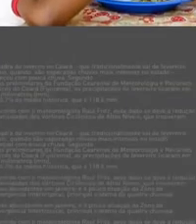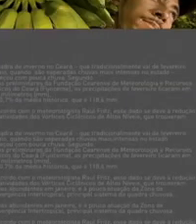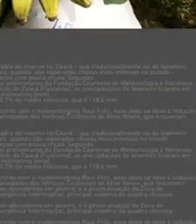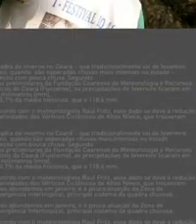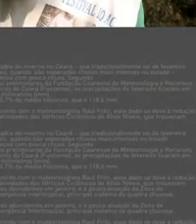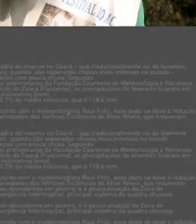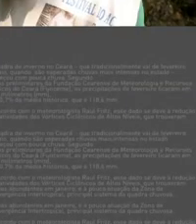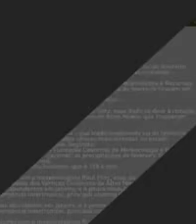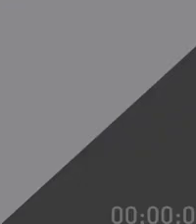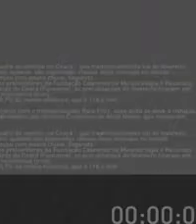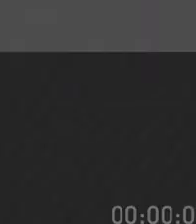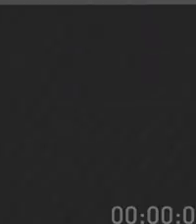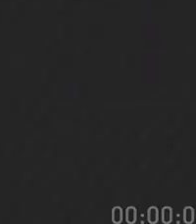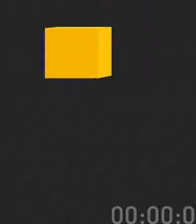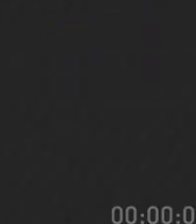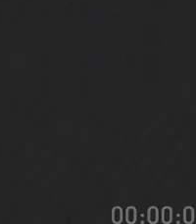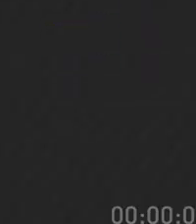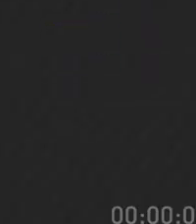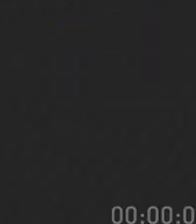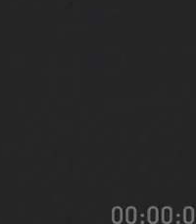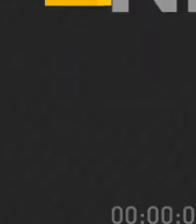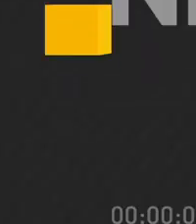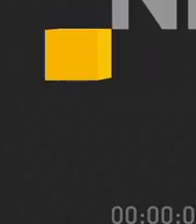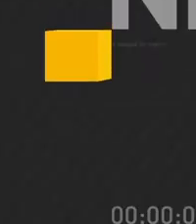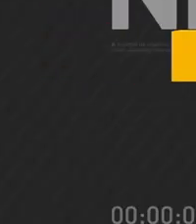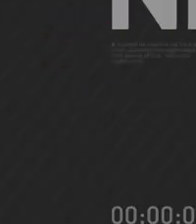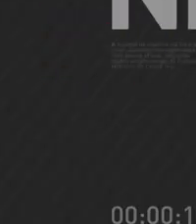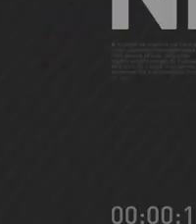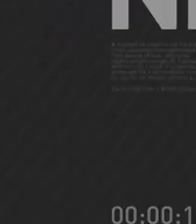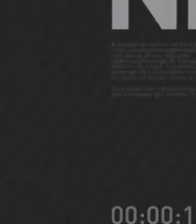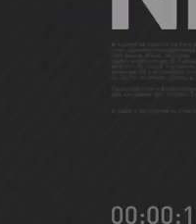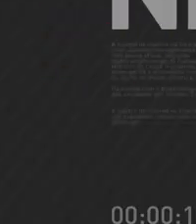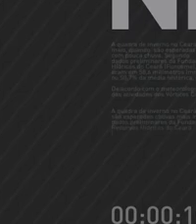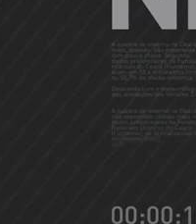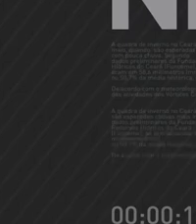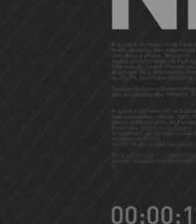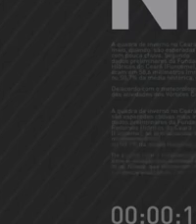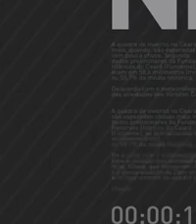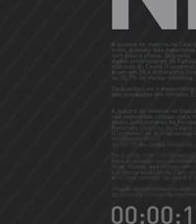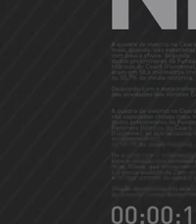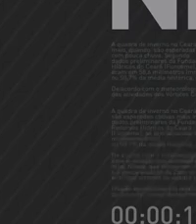Quintena Coelho